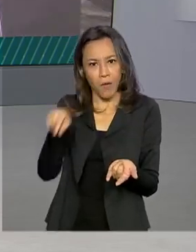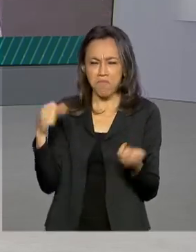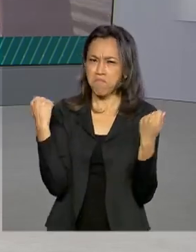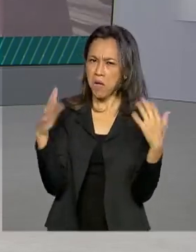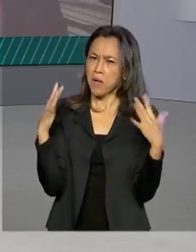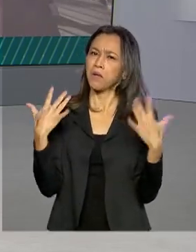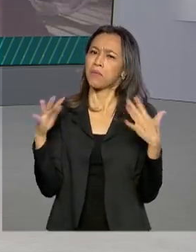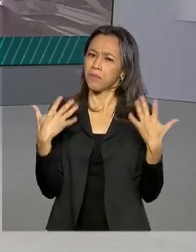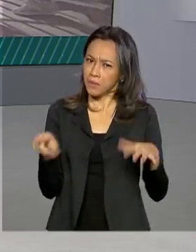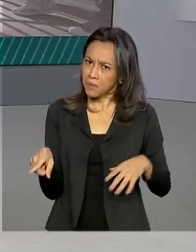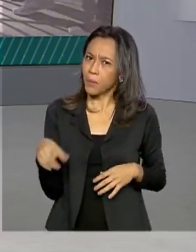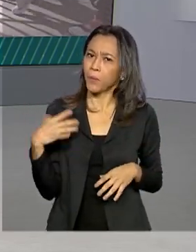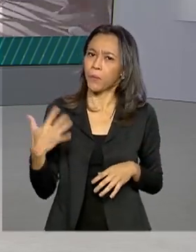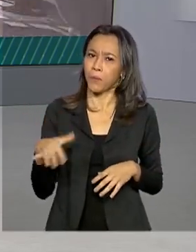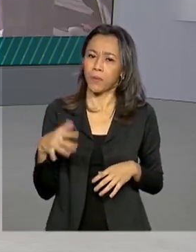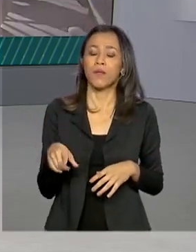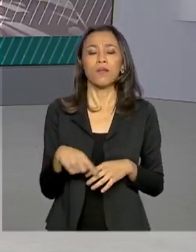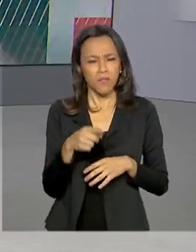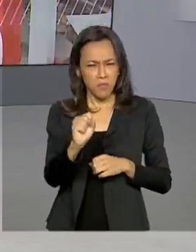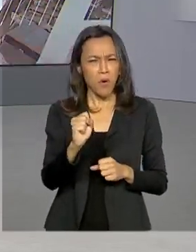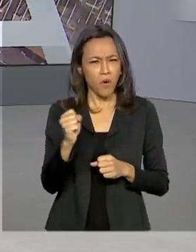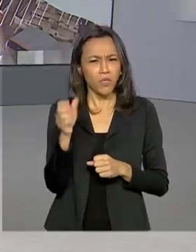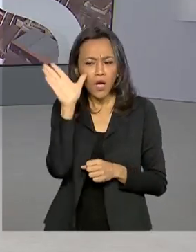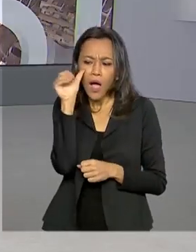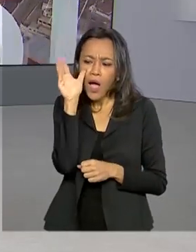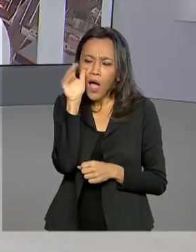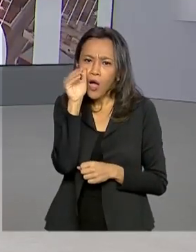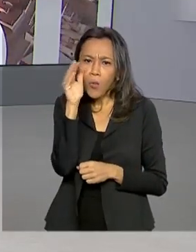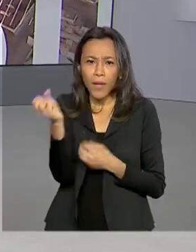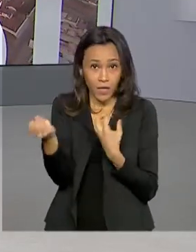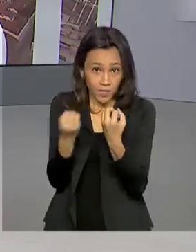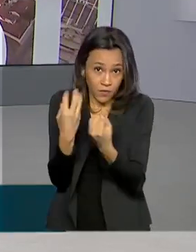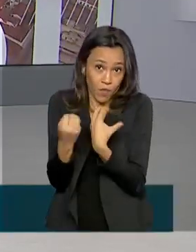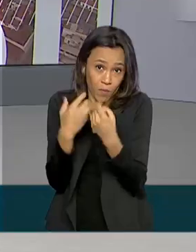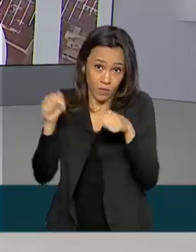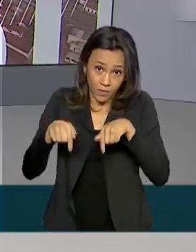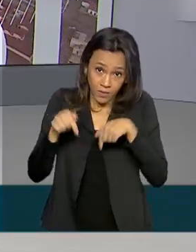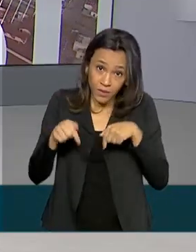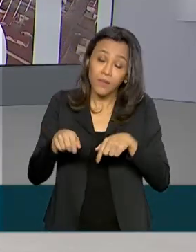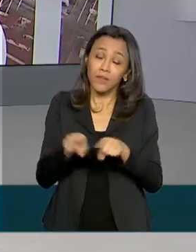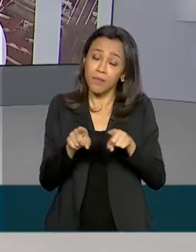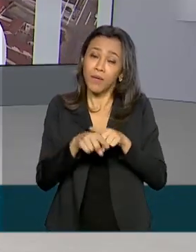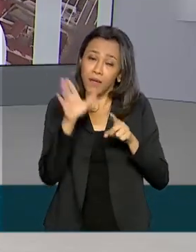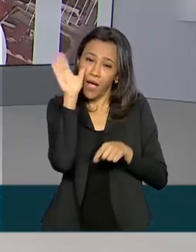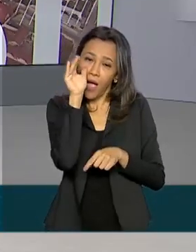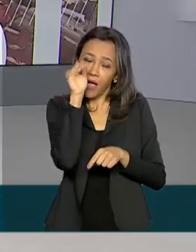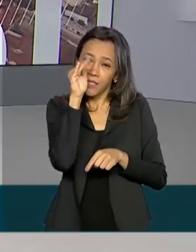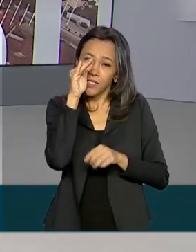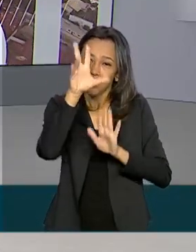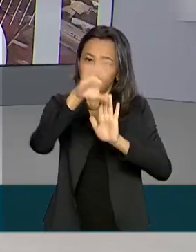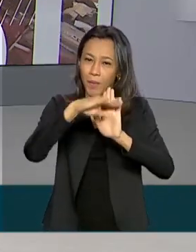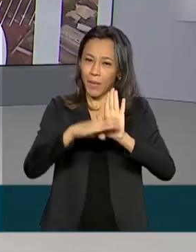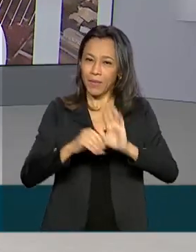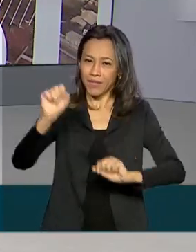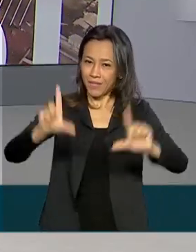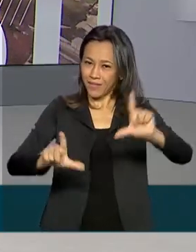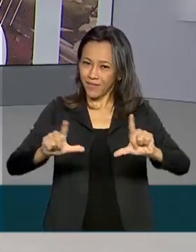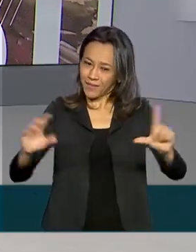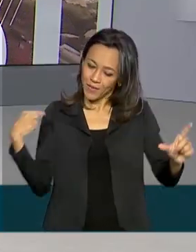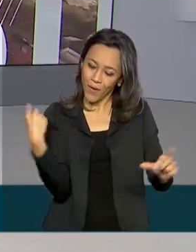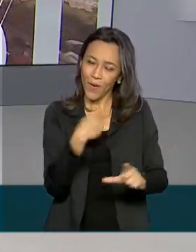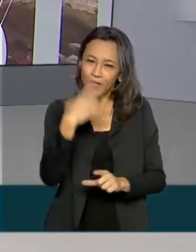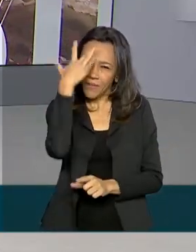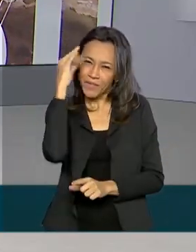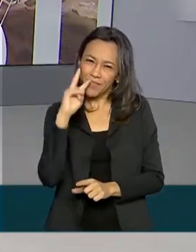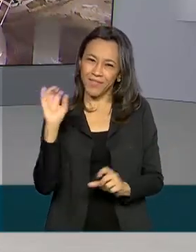pode acompanhar outras notícias aqui pelas nossas redes sociais e continue acompanhando a nossa programação. Nos vemos amanhã. O Brasil no Dia termina aqui.